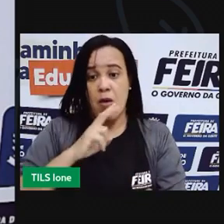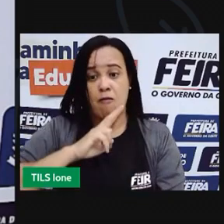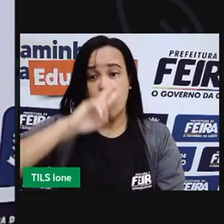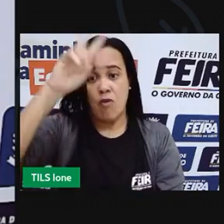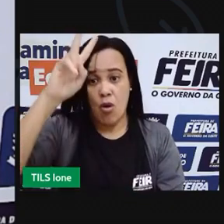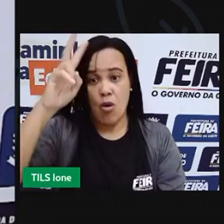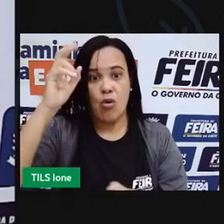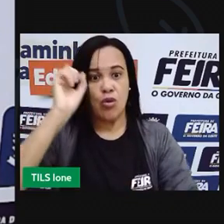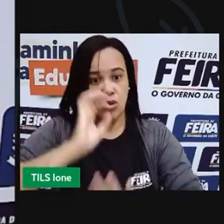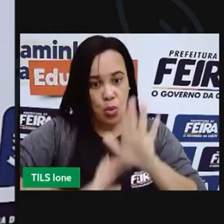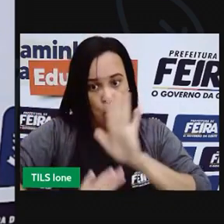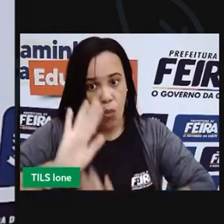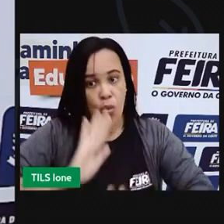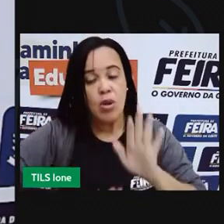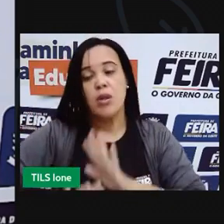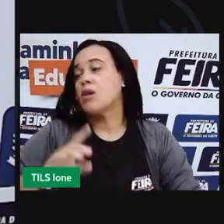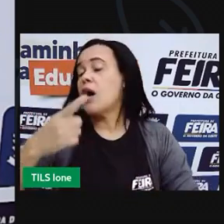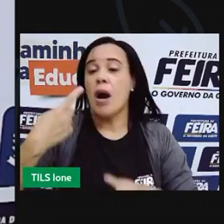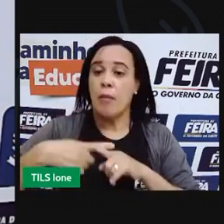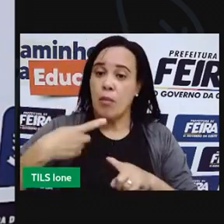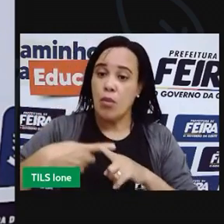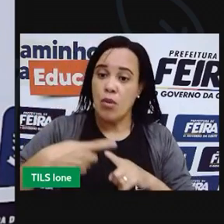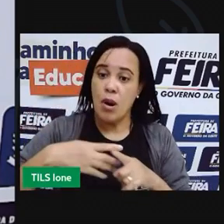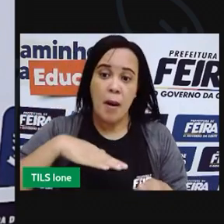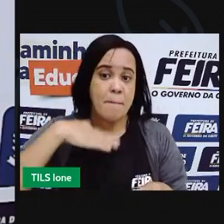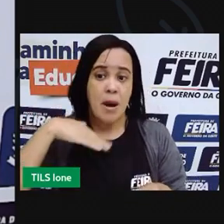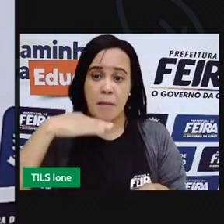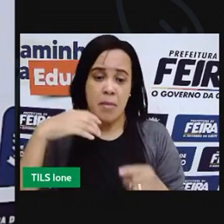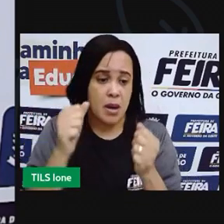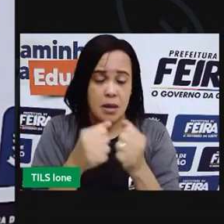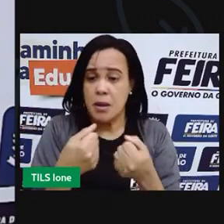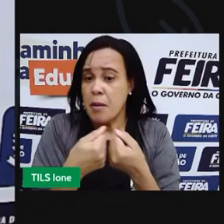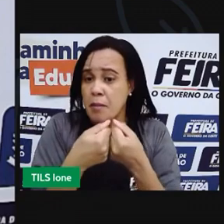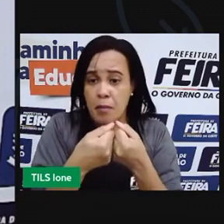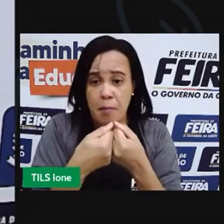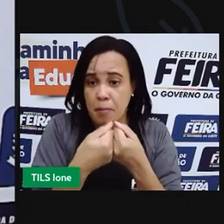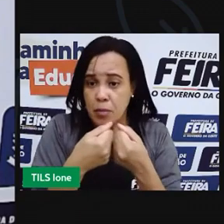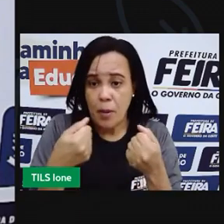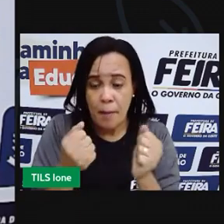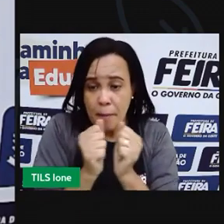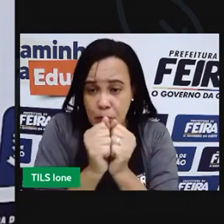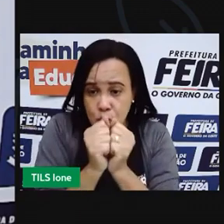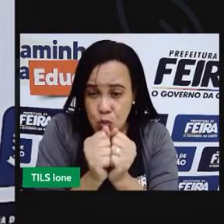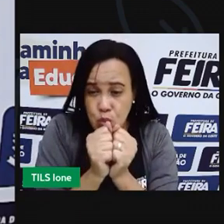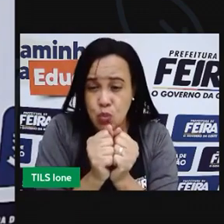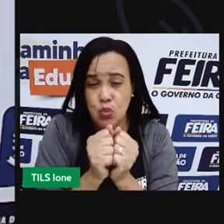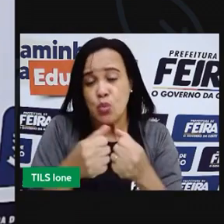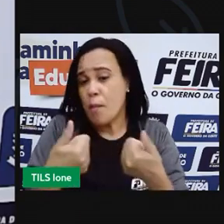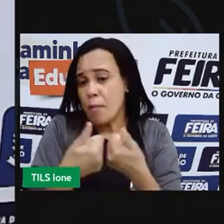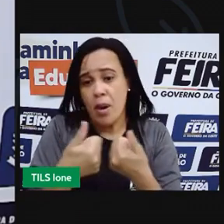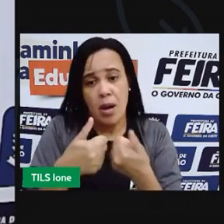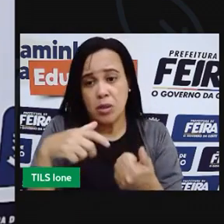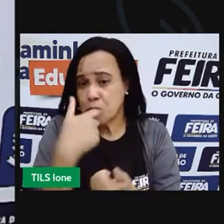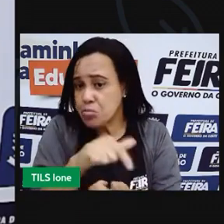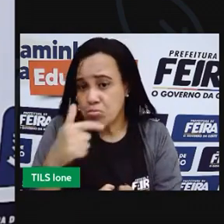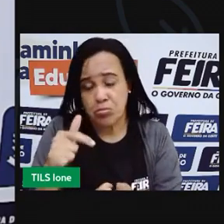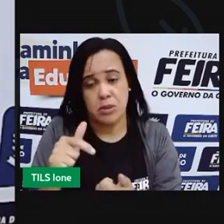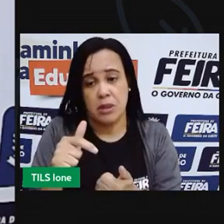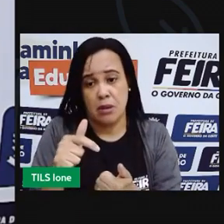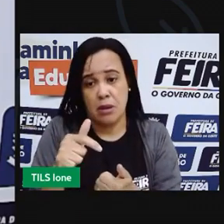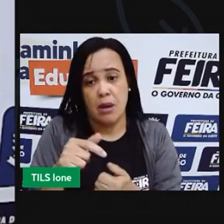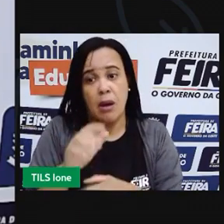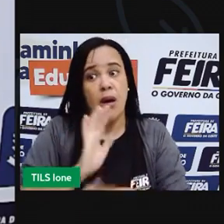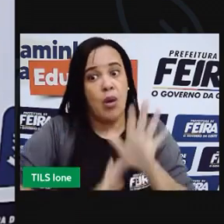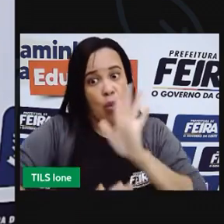mais lá por perto para proteger vocês. Então, esses três irmãozinhos saíram